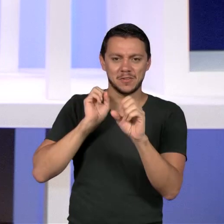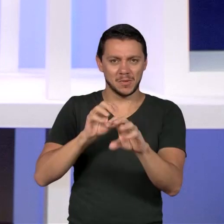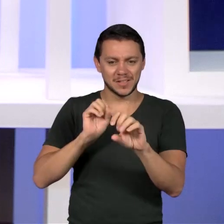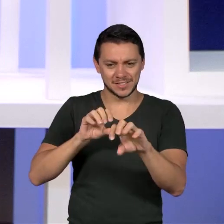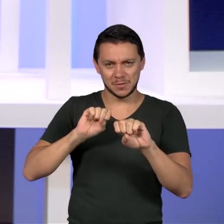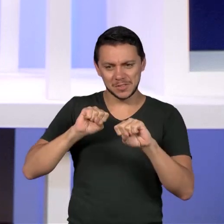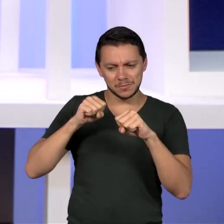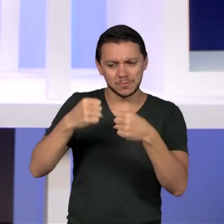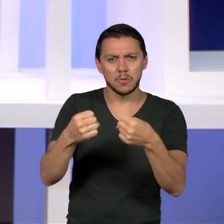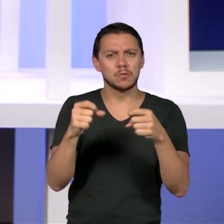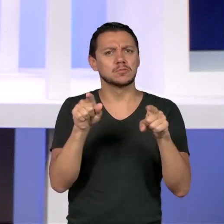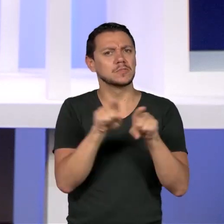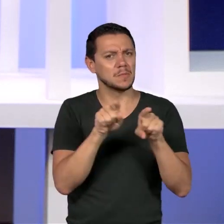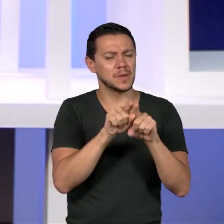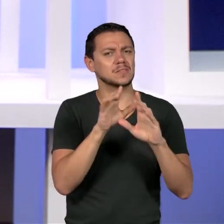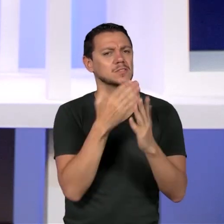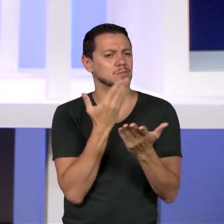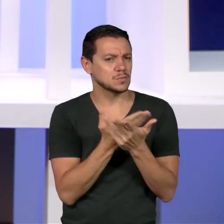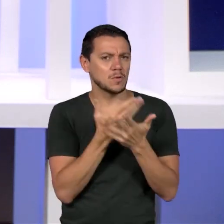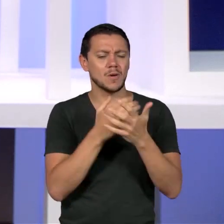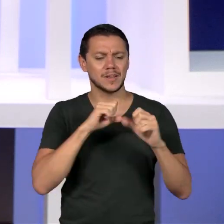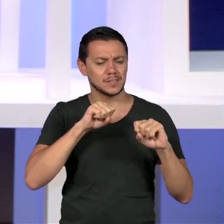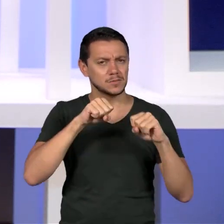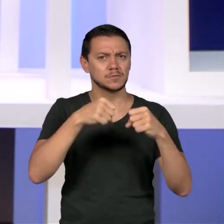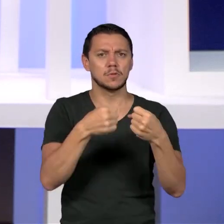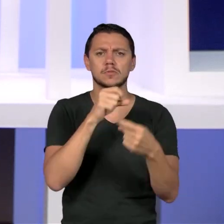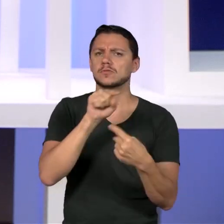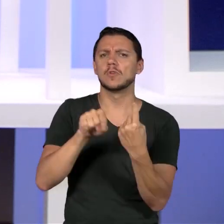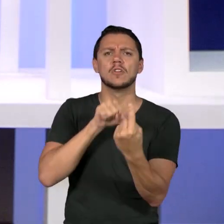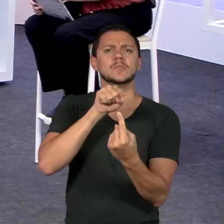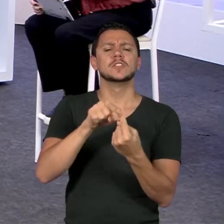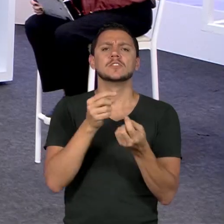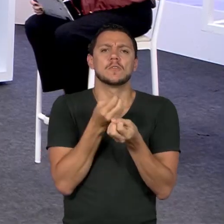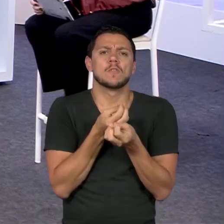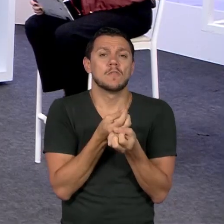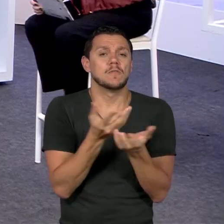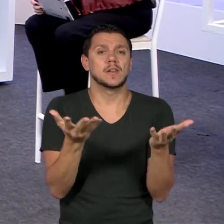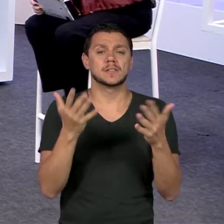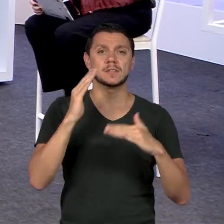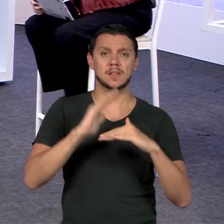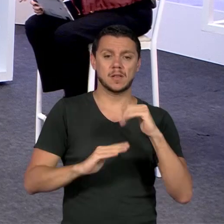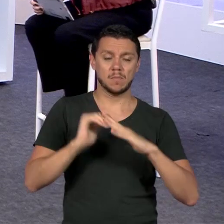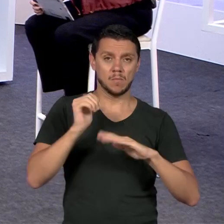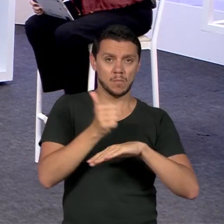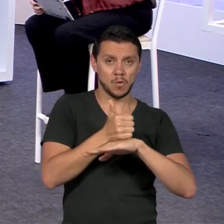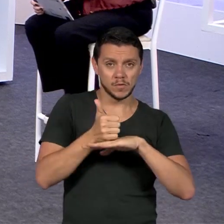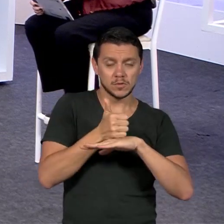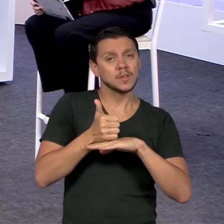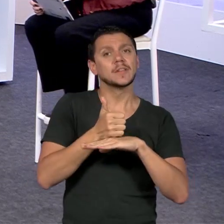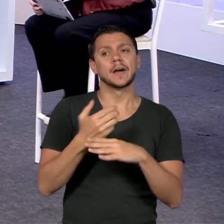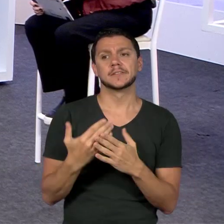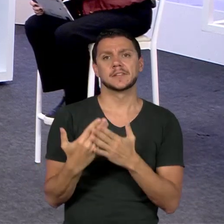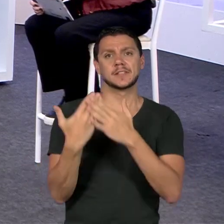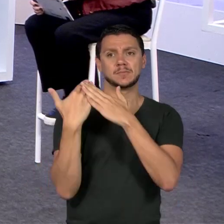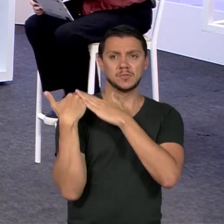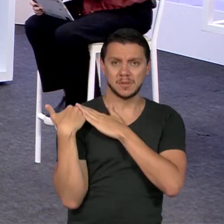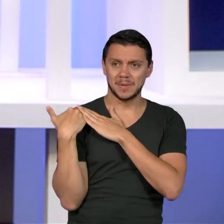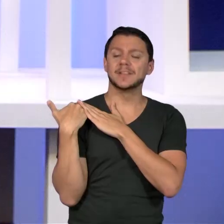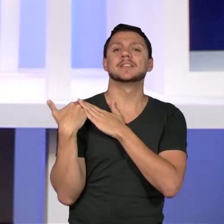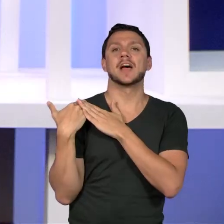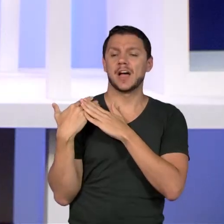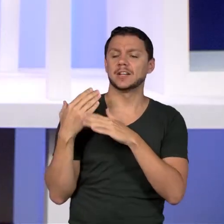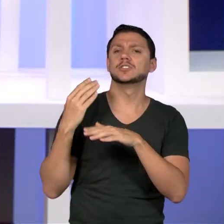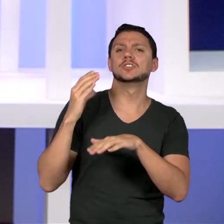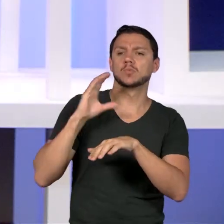das escolas também em oferecer a esses profissionais, com a tarefa de formadores, de professores,